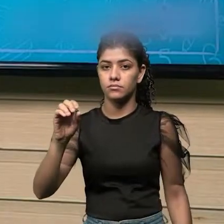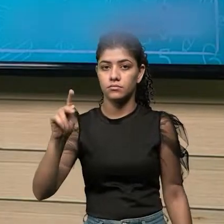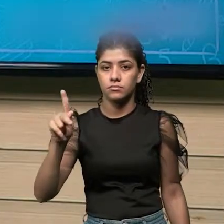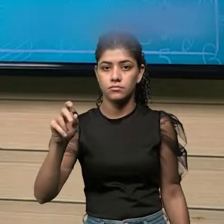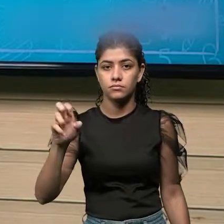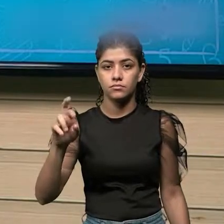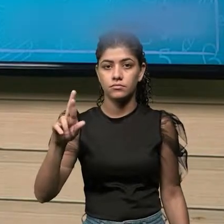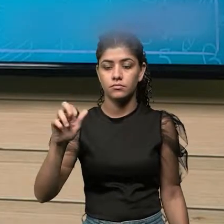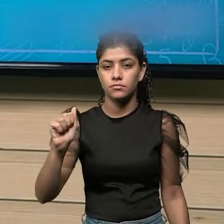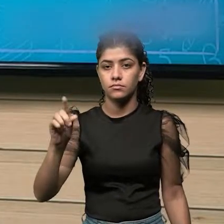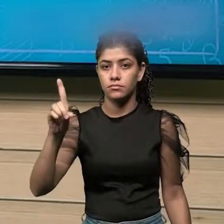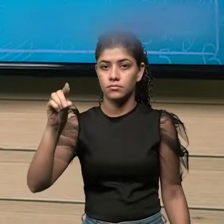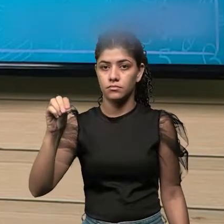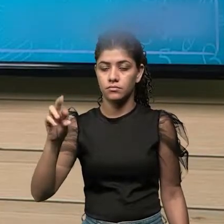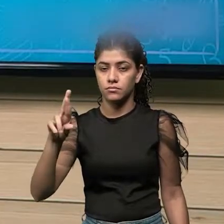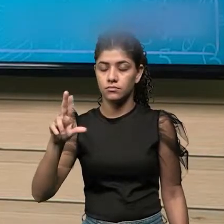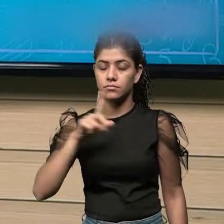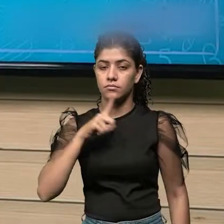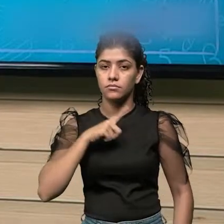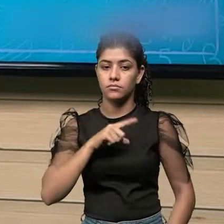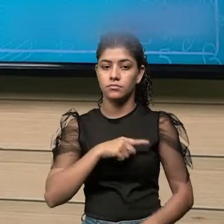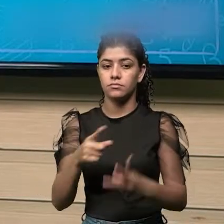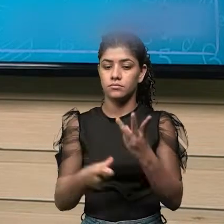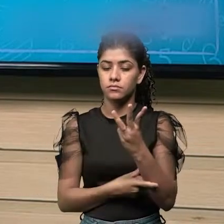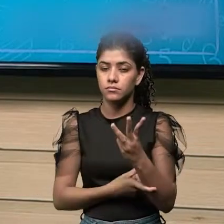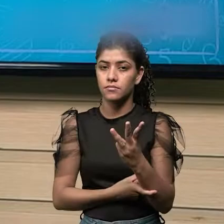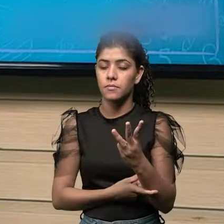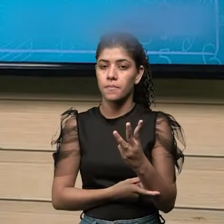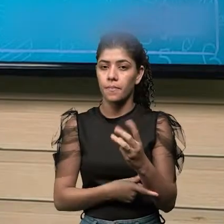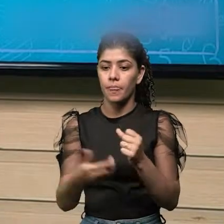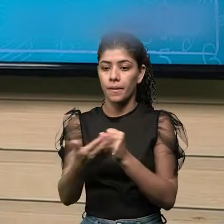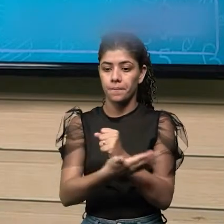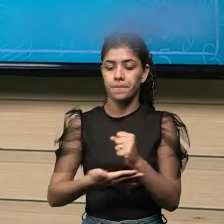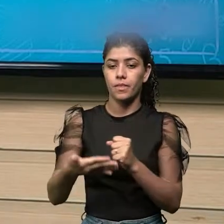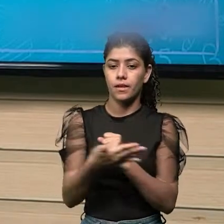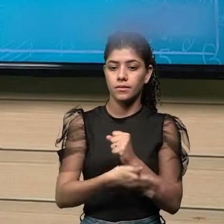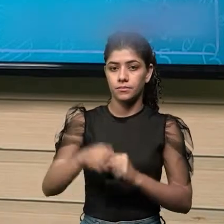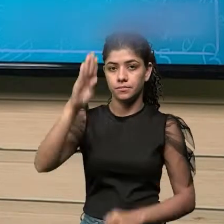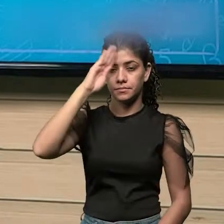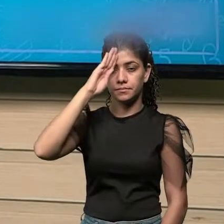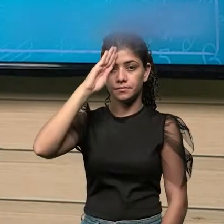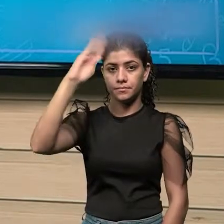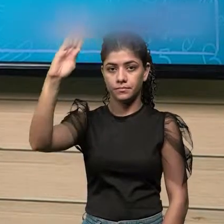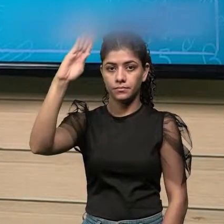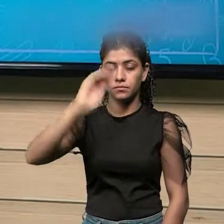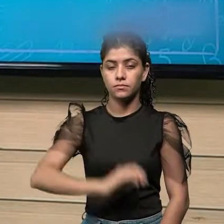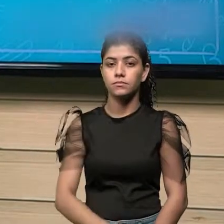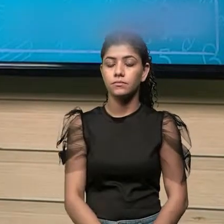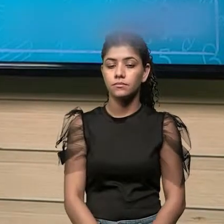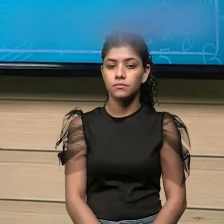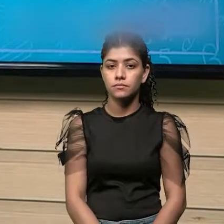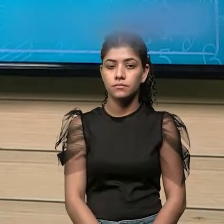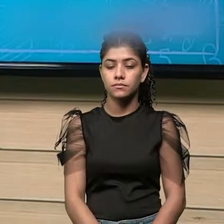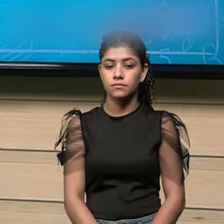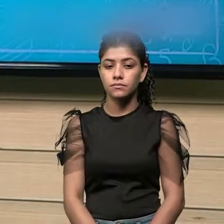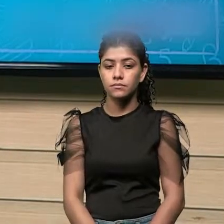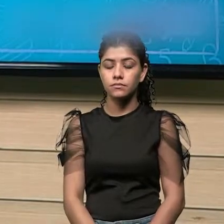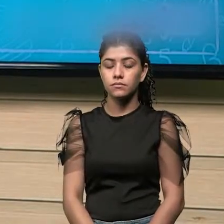Aqui, nós temos os três elementos,